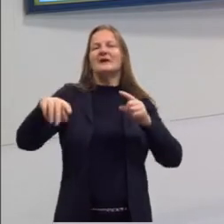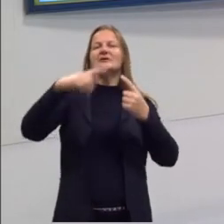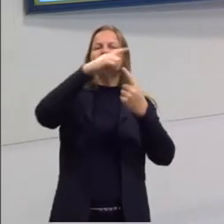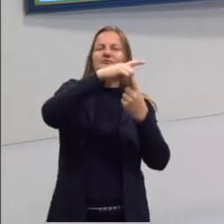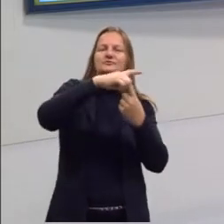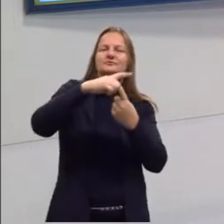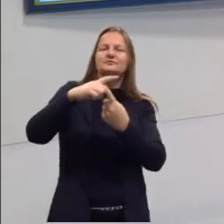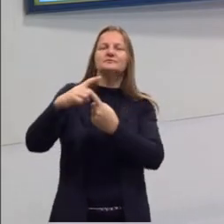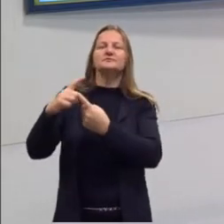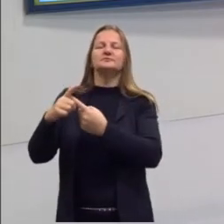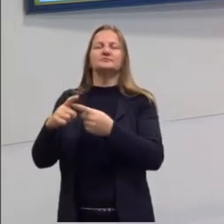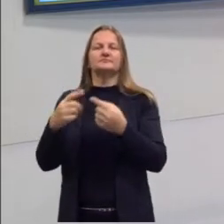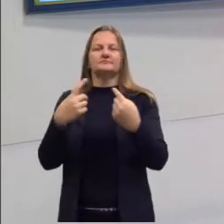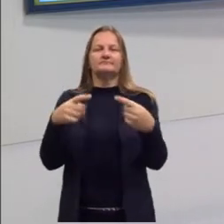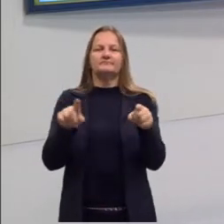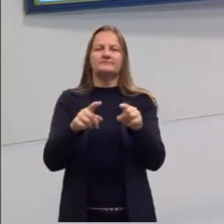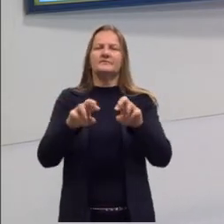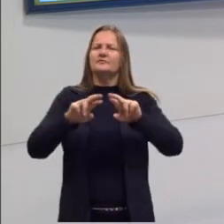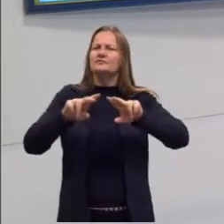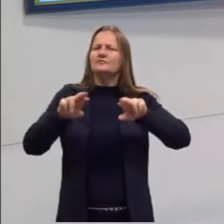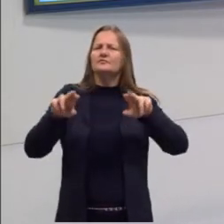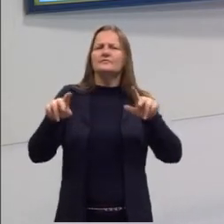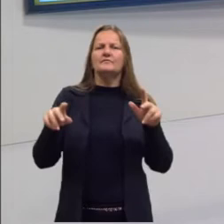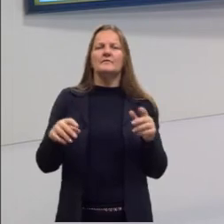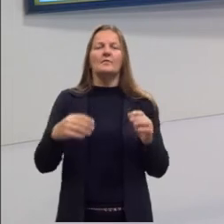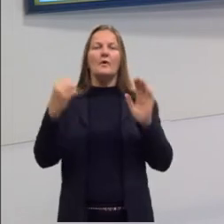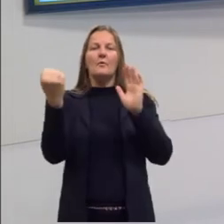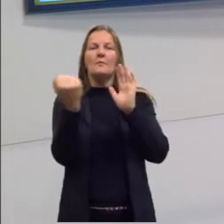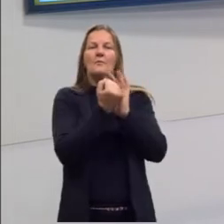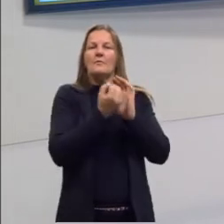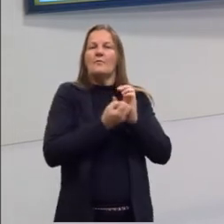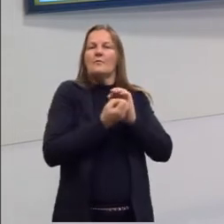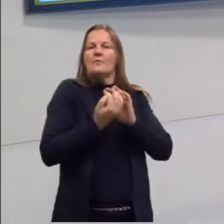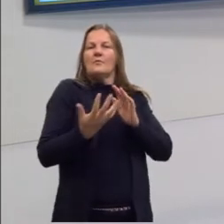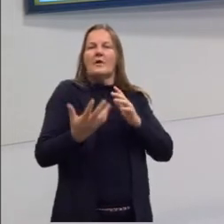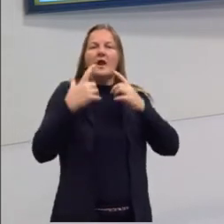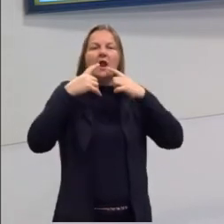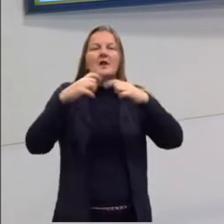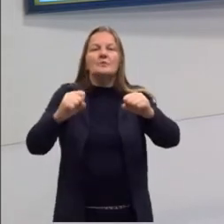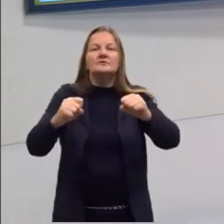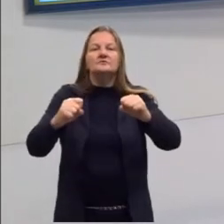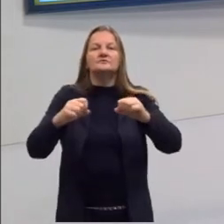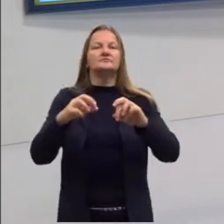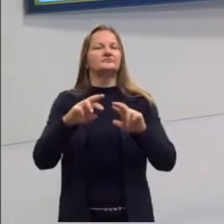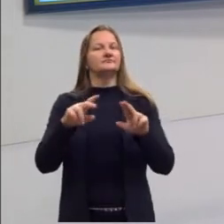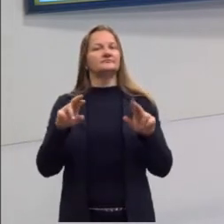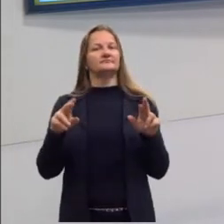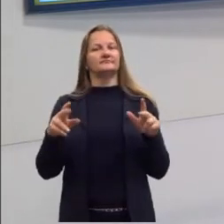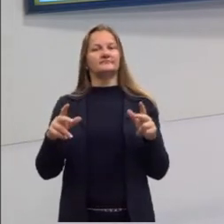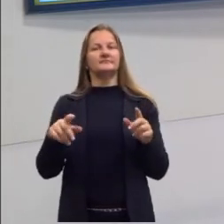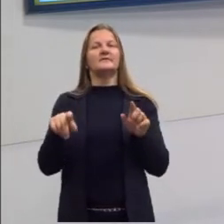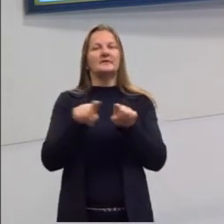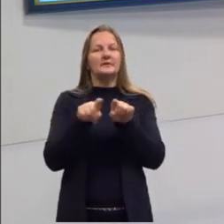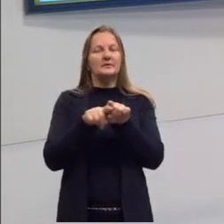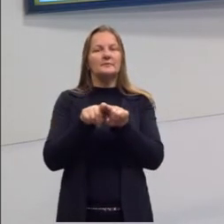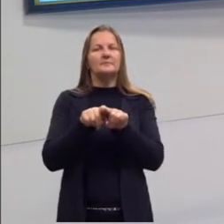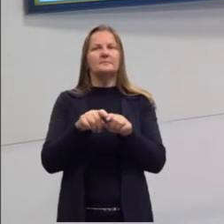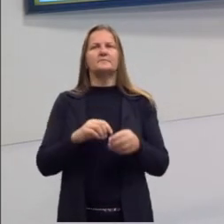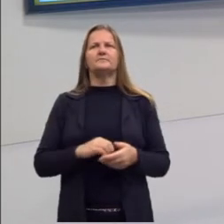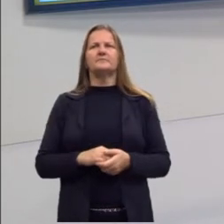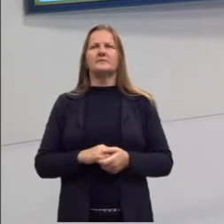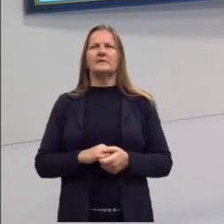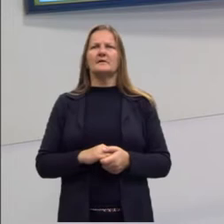mais amplo da palavra. Texto como uma manifestação linguística. Ou também, no caso,